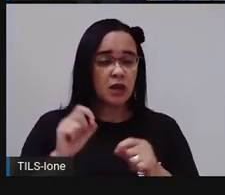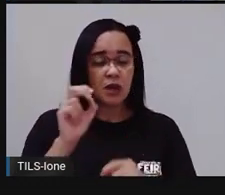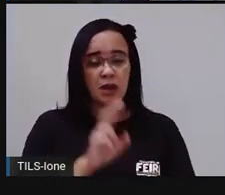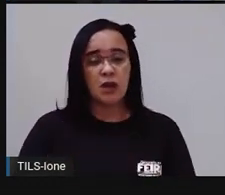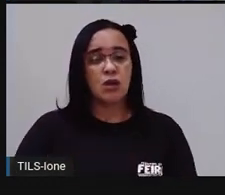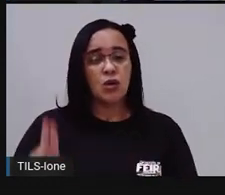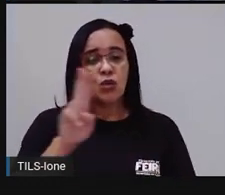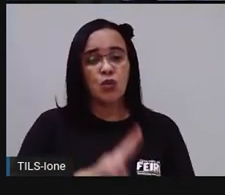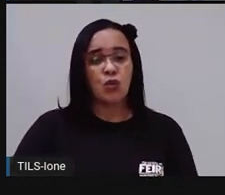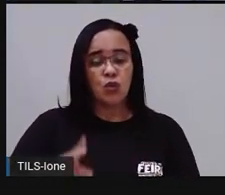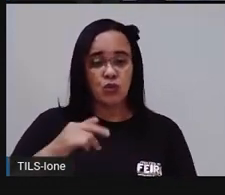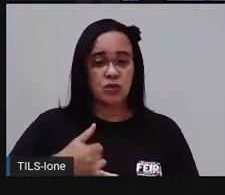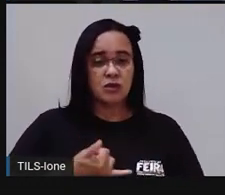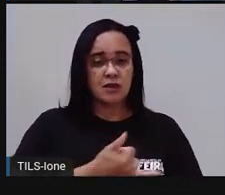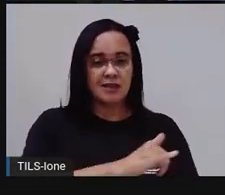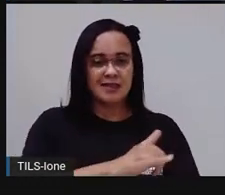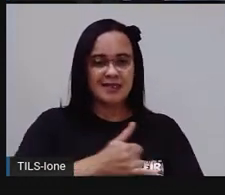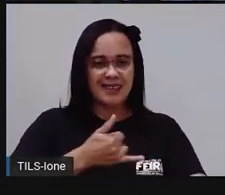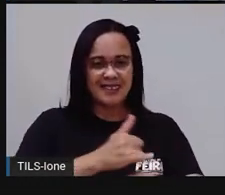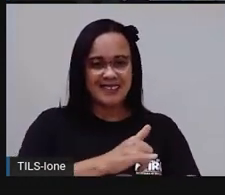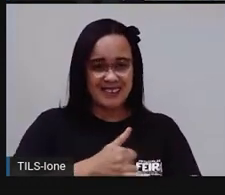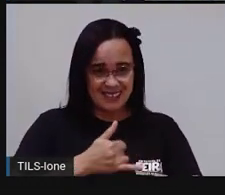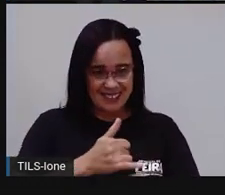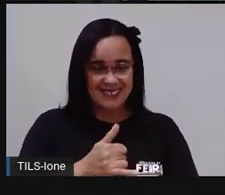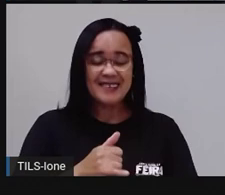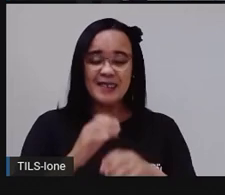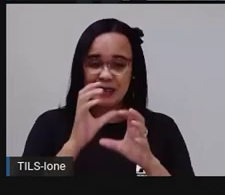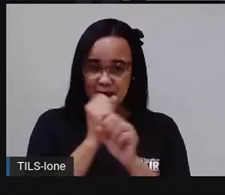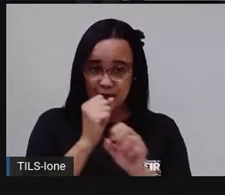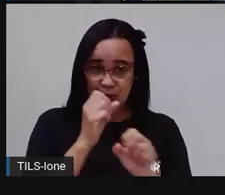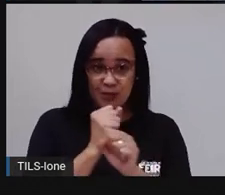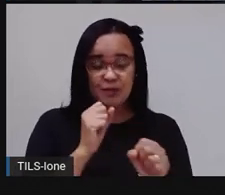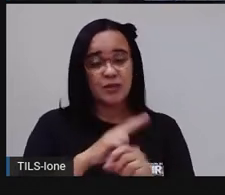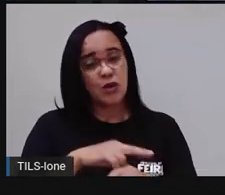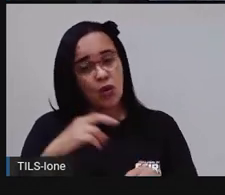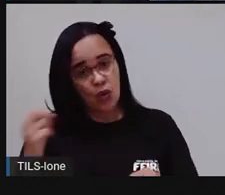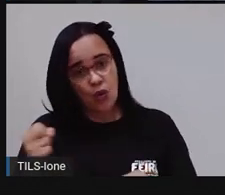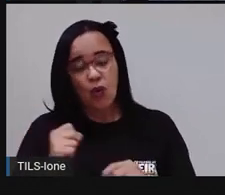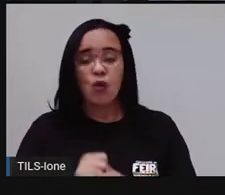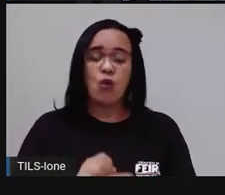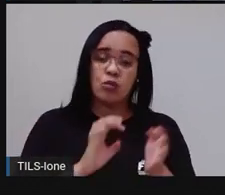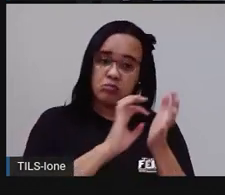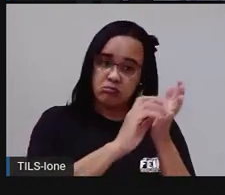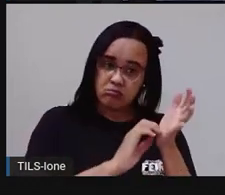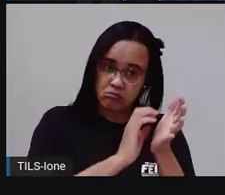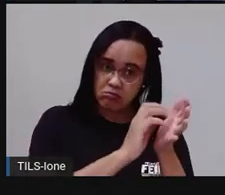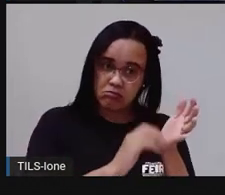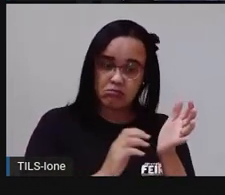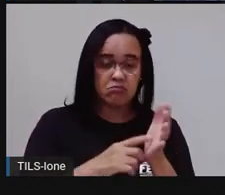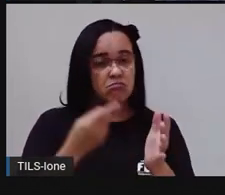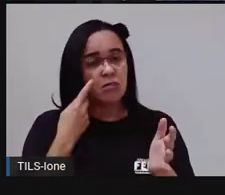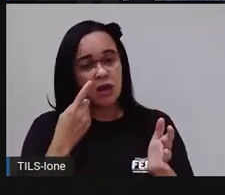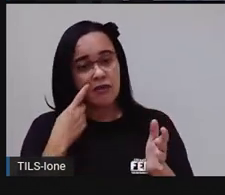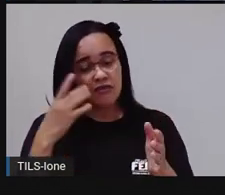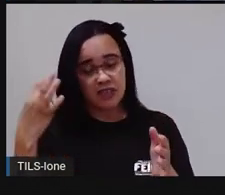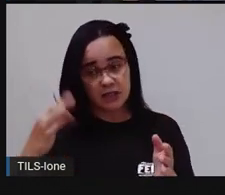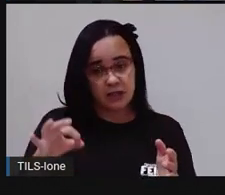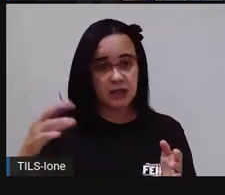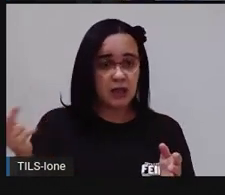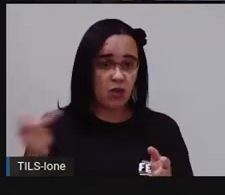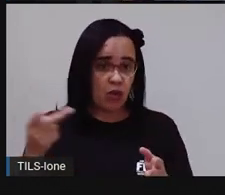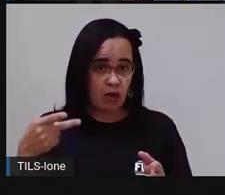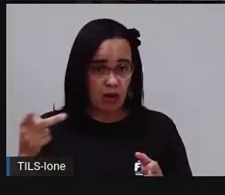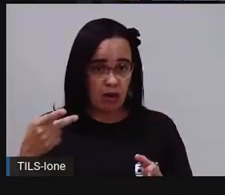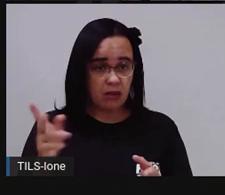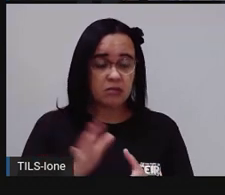maiores, vocês vão usar a estratégia de cálculo de conta armada. Vocês podem usar a calculadora pra conferir o resultado, né? Mas